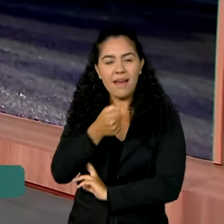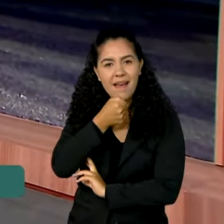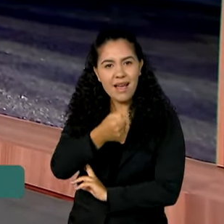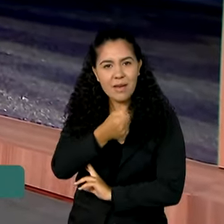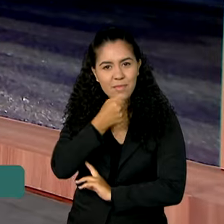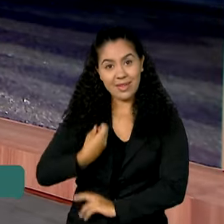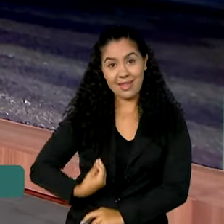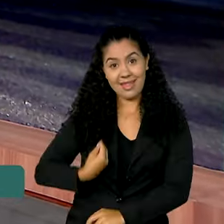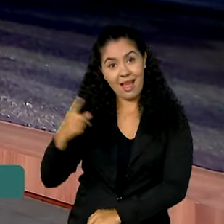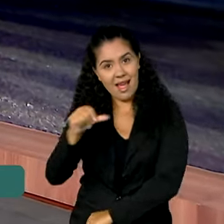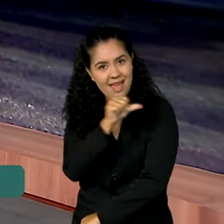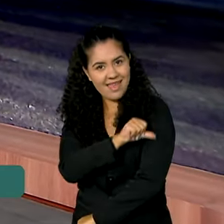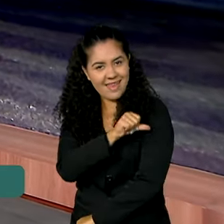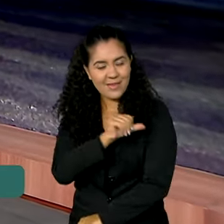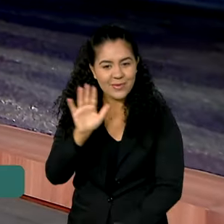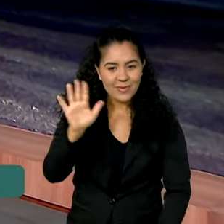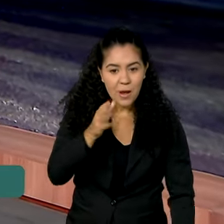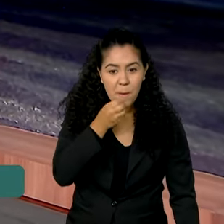Rio de Janeiro. Bom dia, Luana.